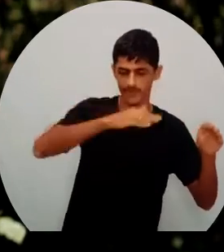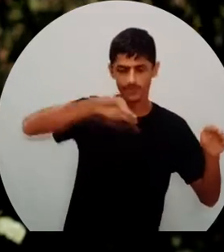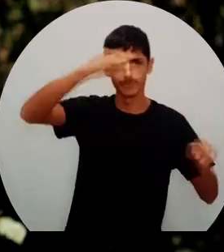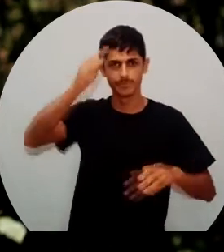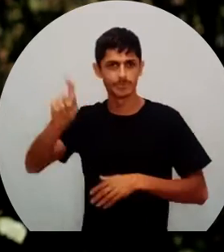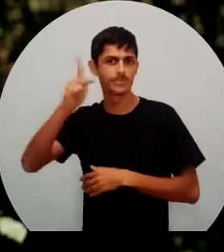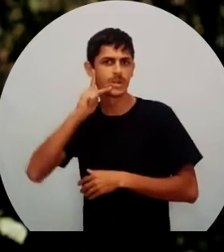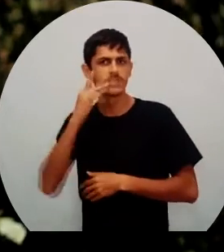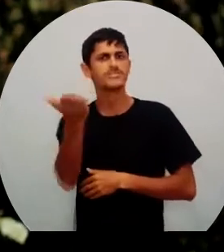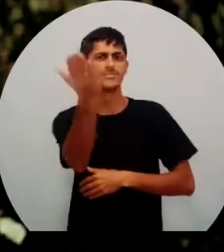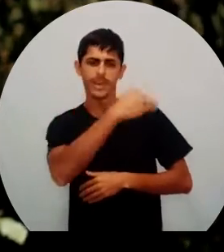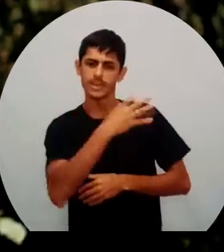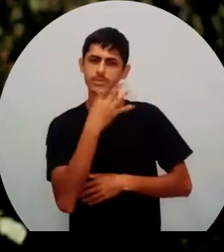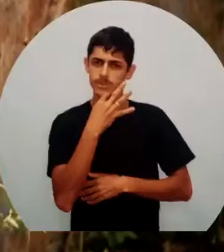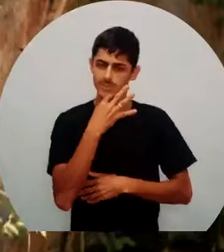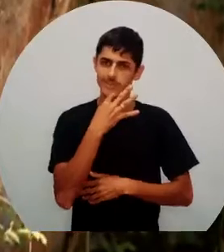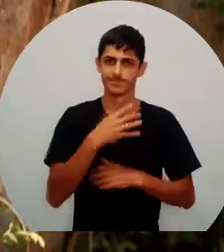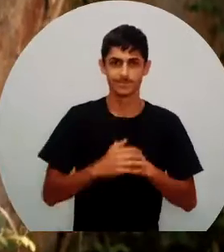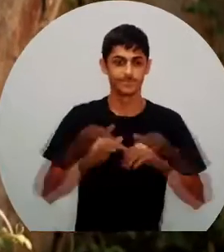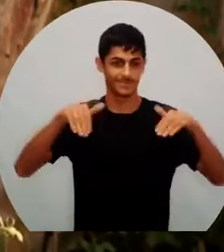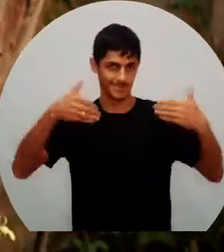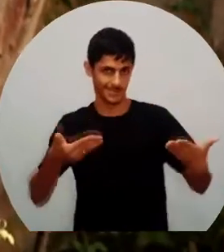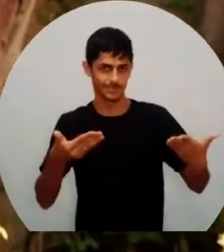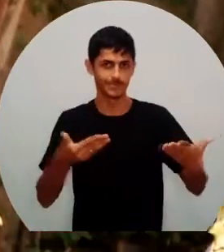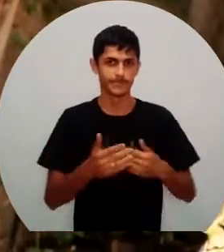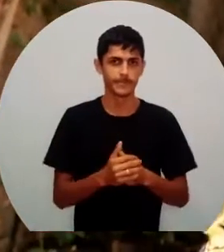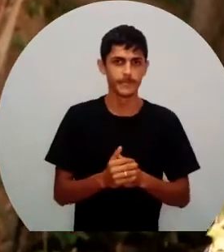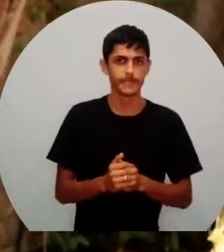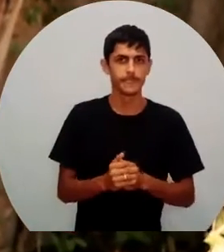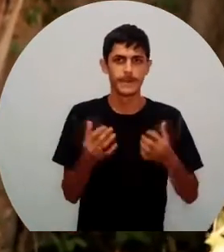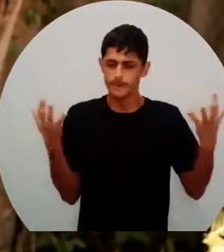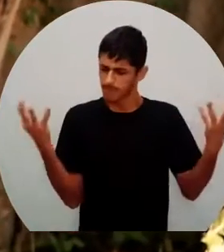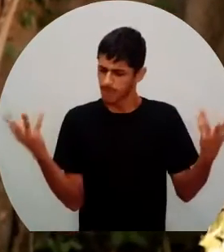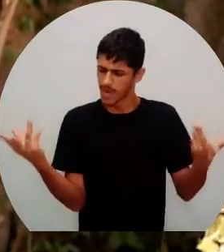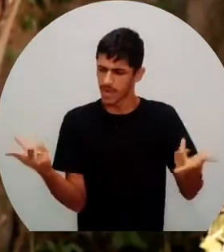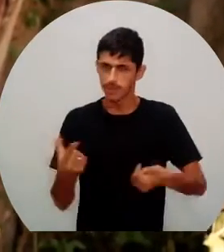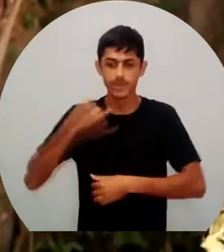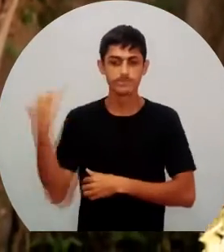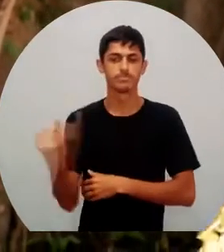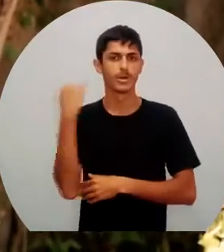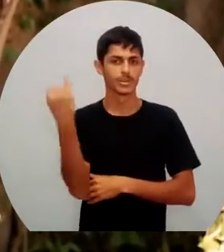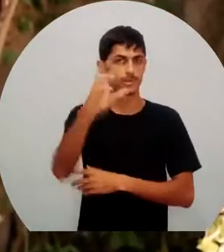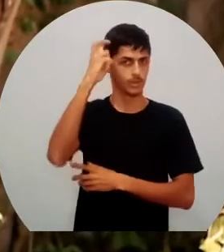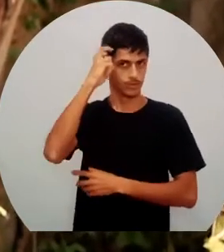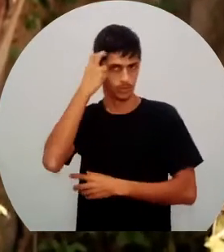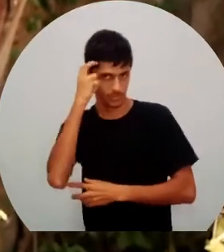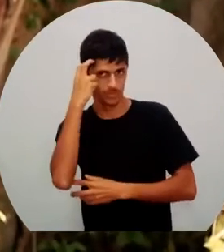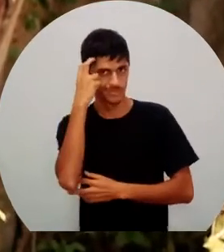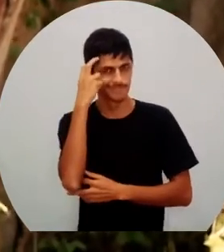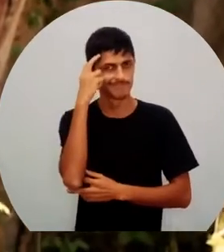upestres aqui no Monumento Natural. Bom, pessoal, esse rico acervo de pinturas upestres,